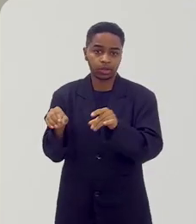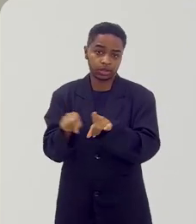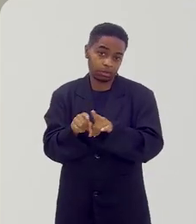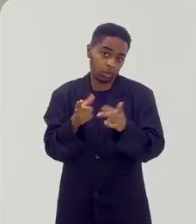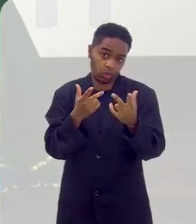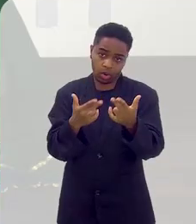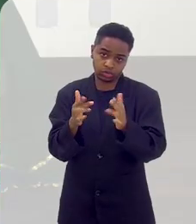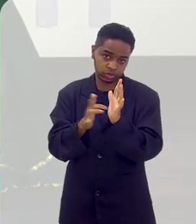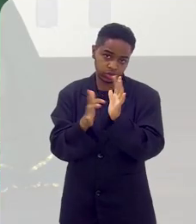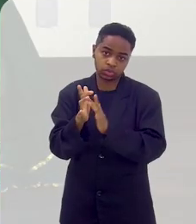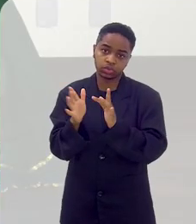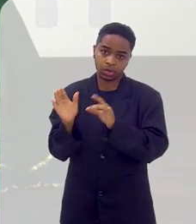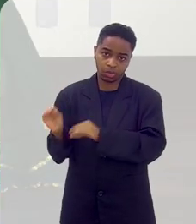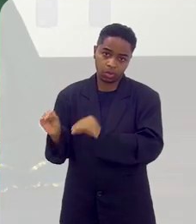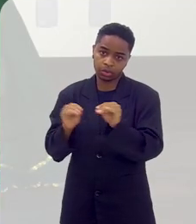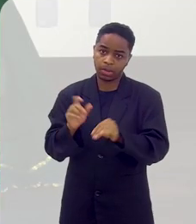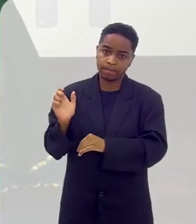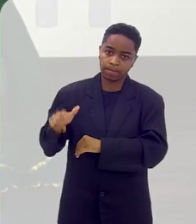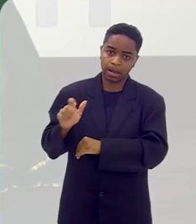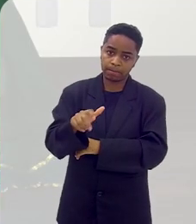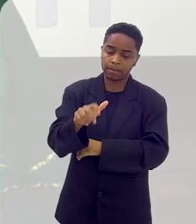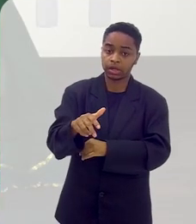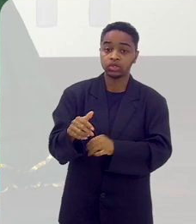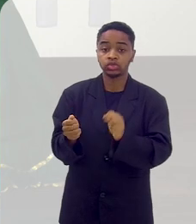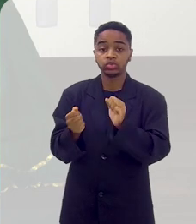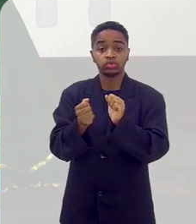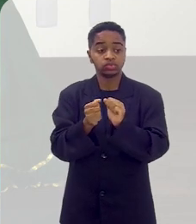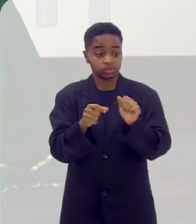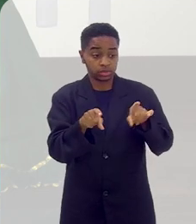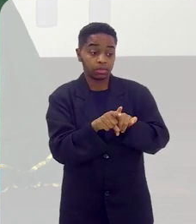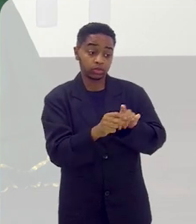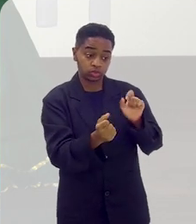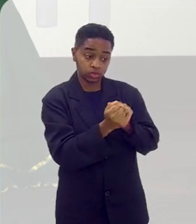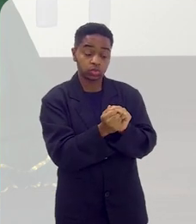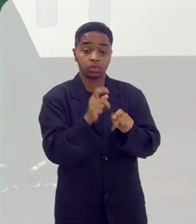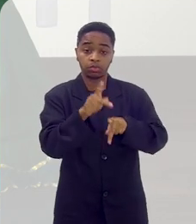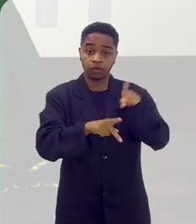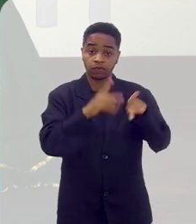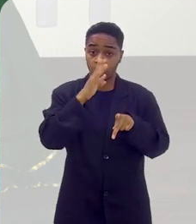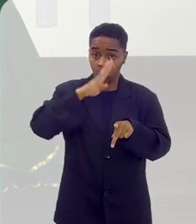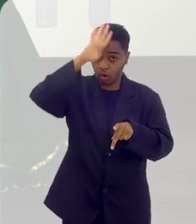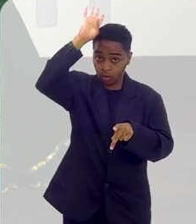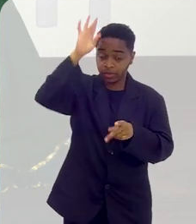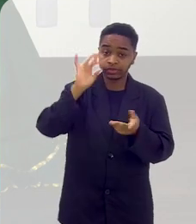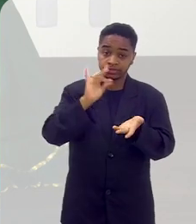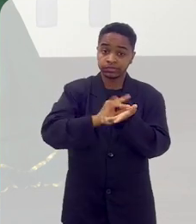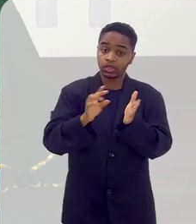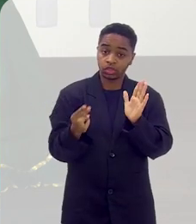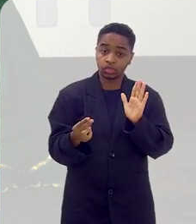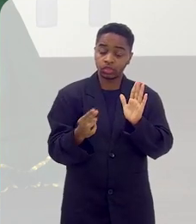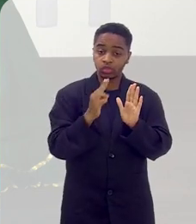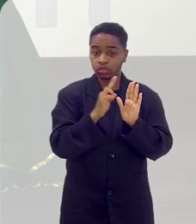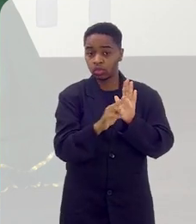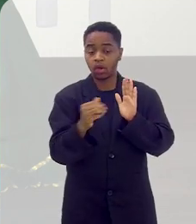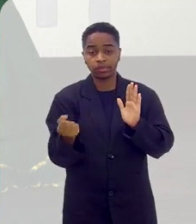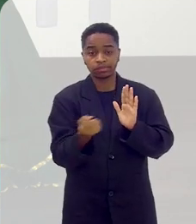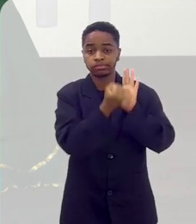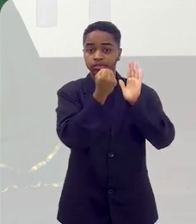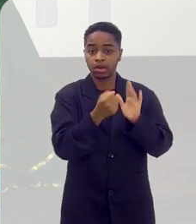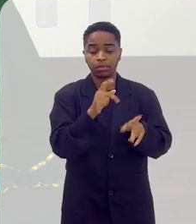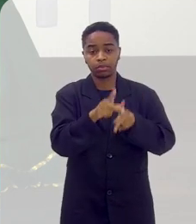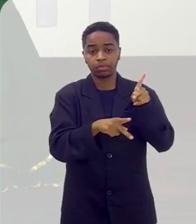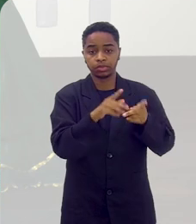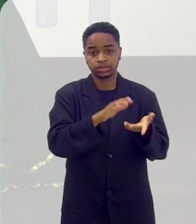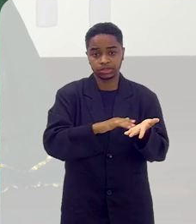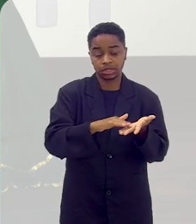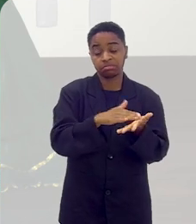também, caminhante também. Caminhou como o povo de Roma. Sim. É o verdadeiro nome do povo cigano. Então, eu abro as minhas